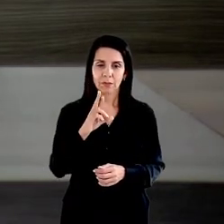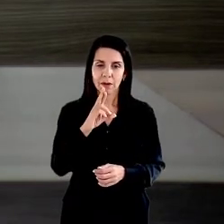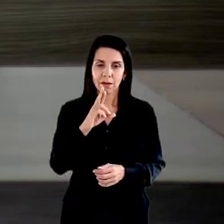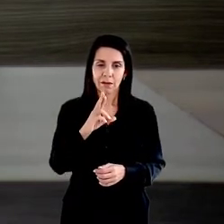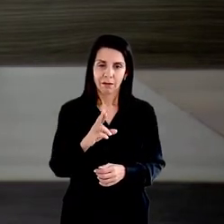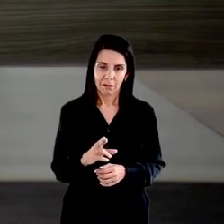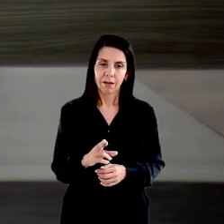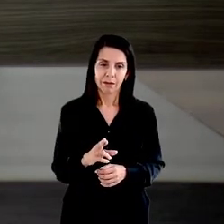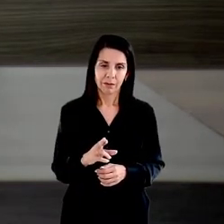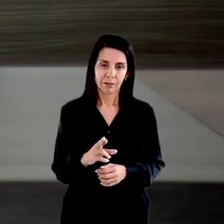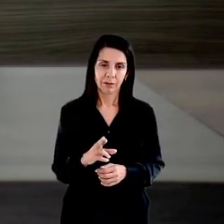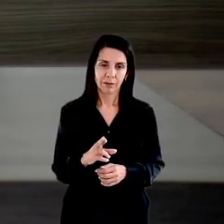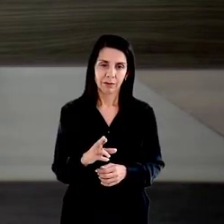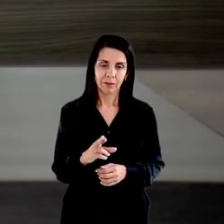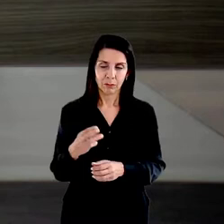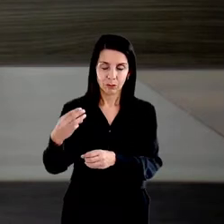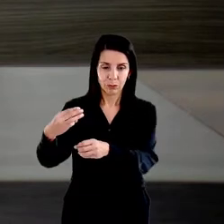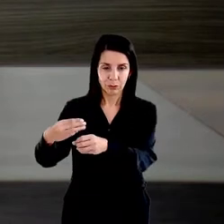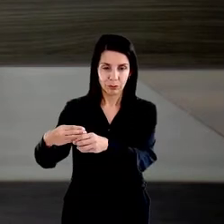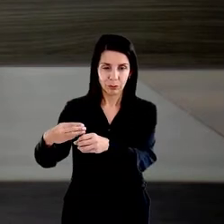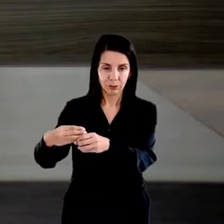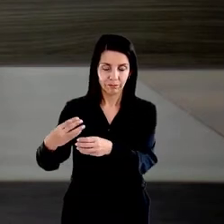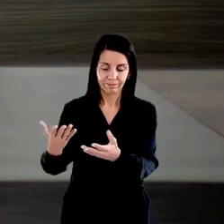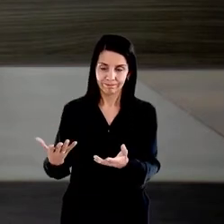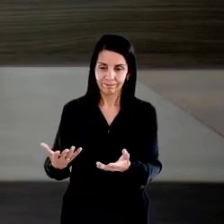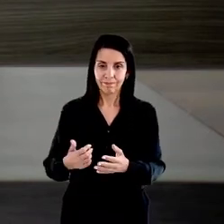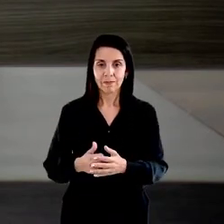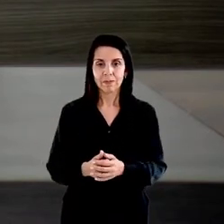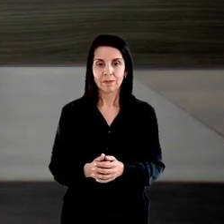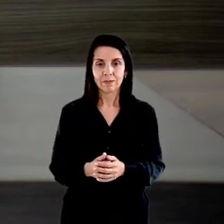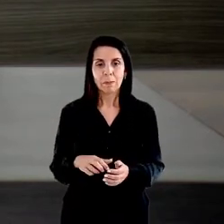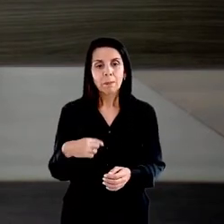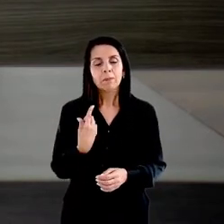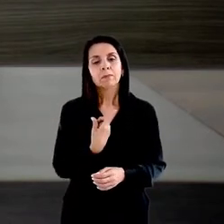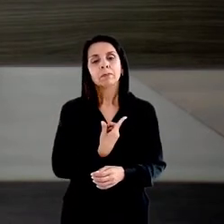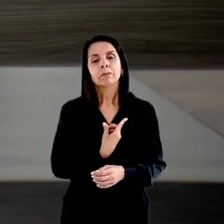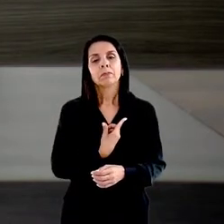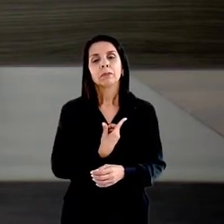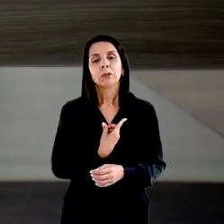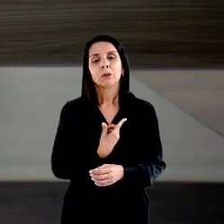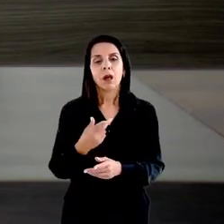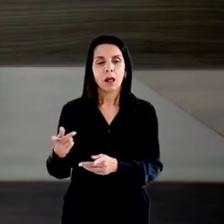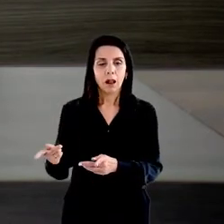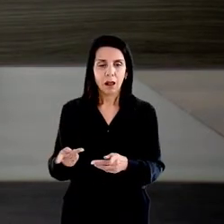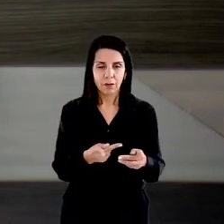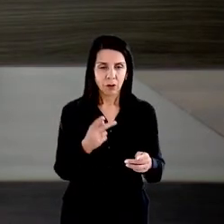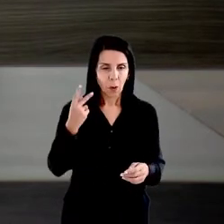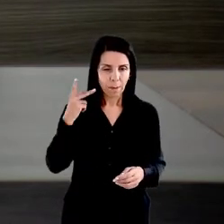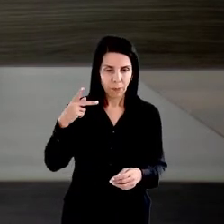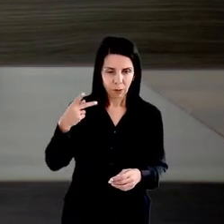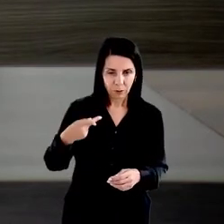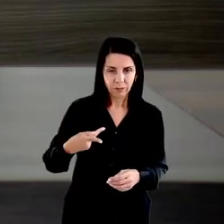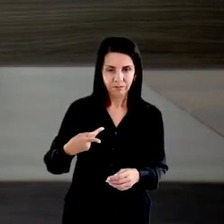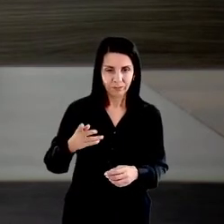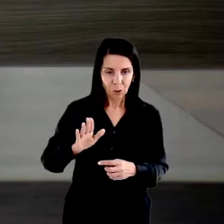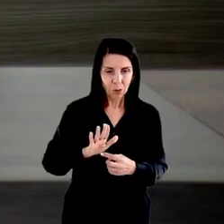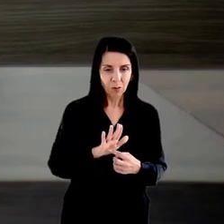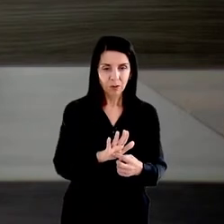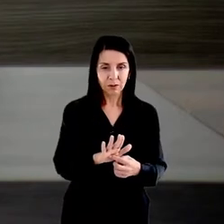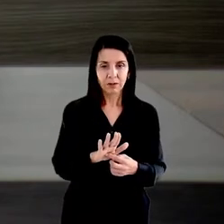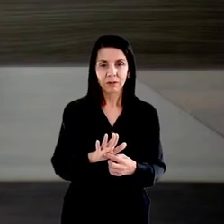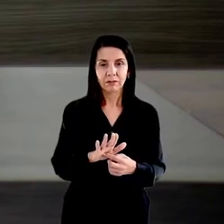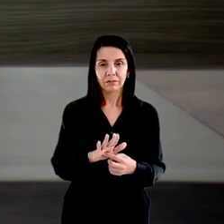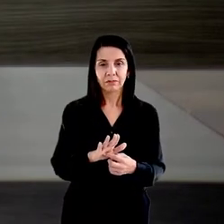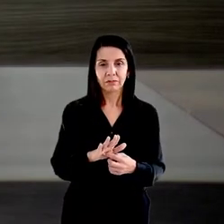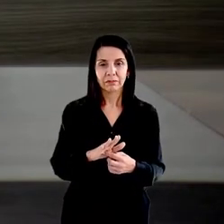executivos municipais, enquanto núcleo, nós encaminhamos aos promotores e promotoras verdadeiros kits, vale